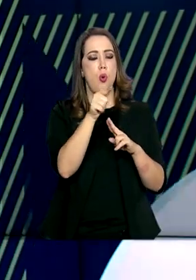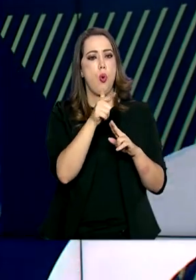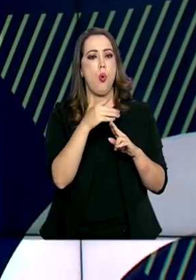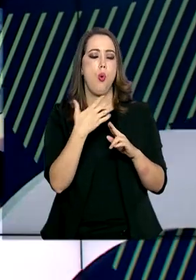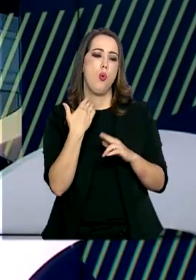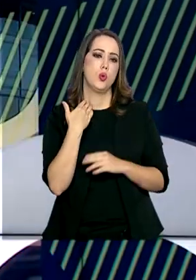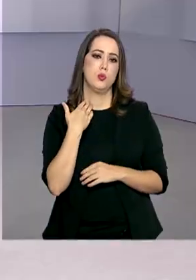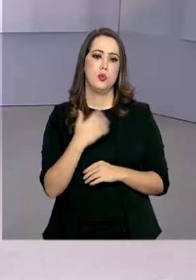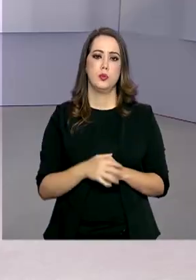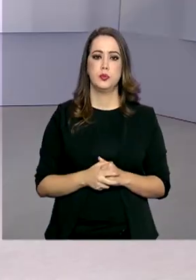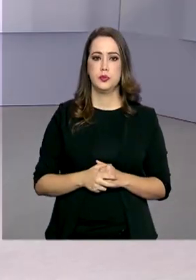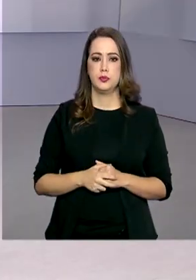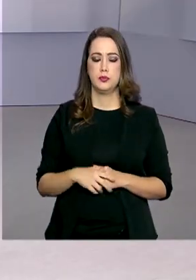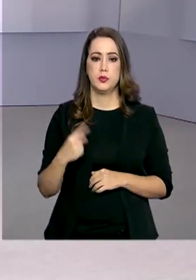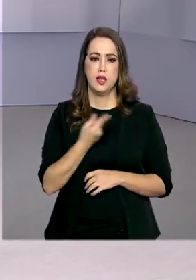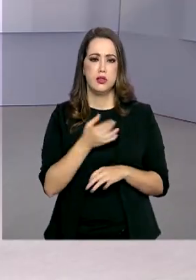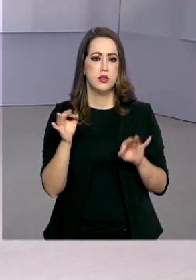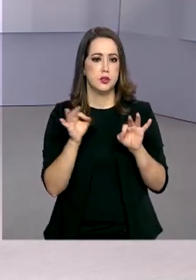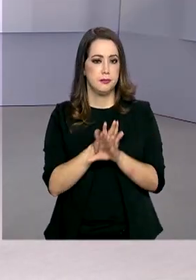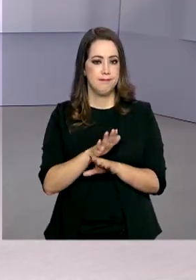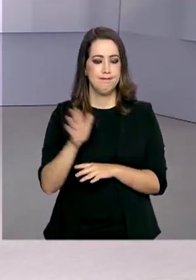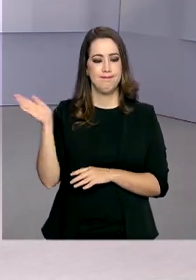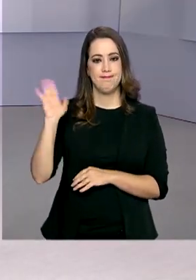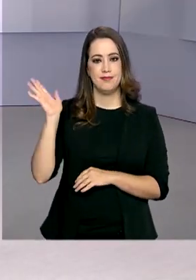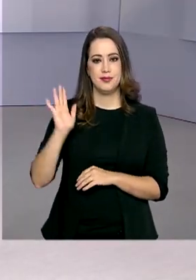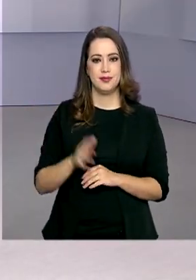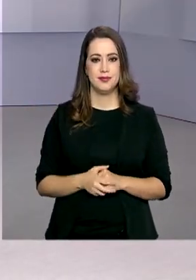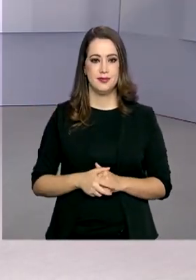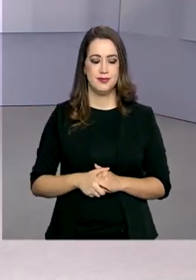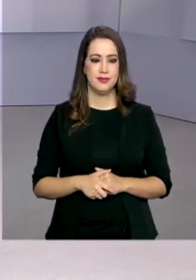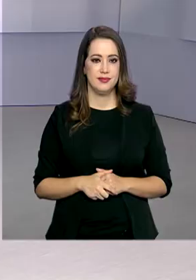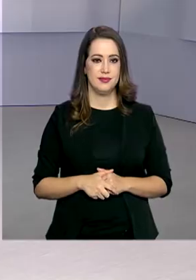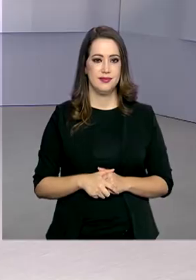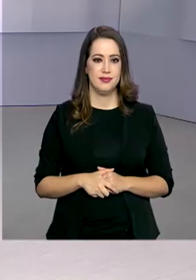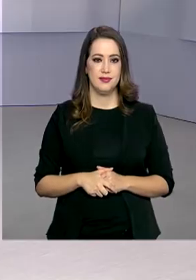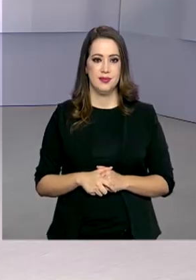outros bancos. A gente termina aqui. Até a próxima edição.